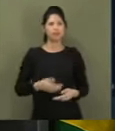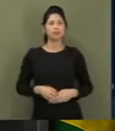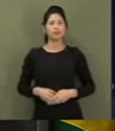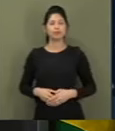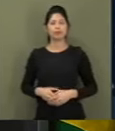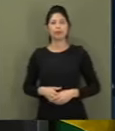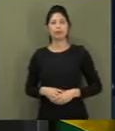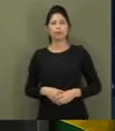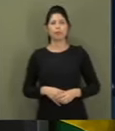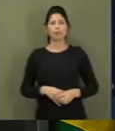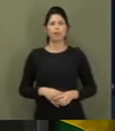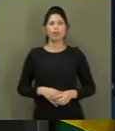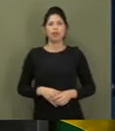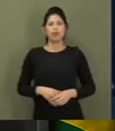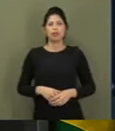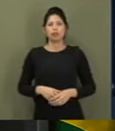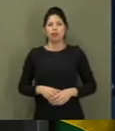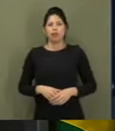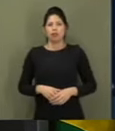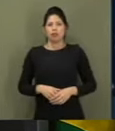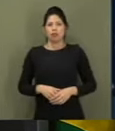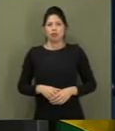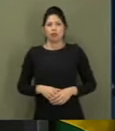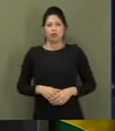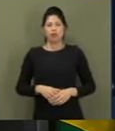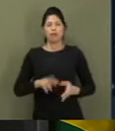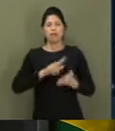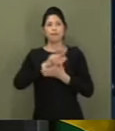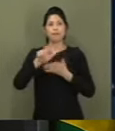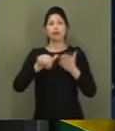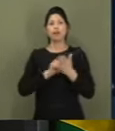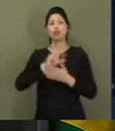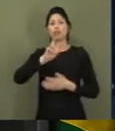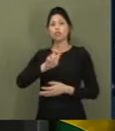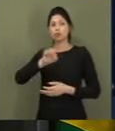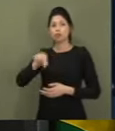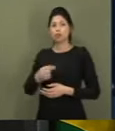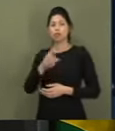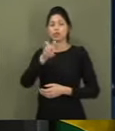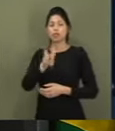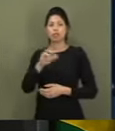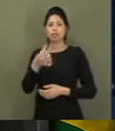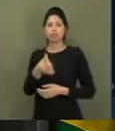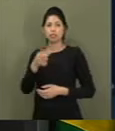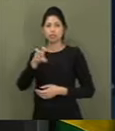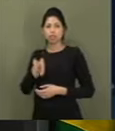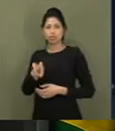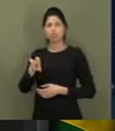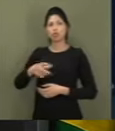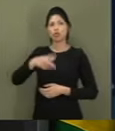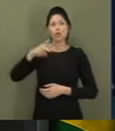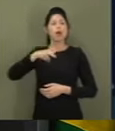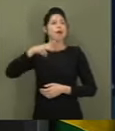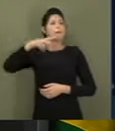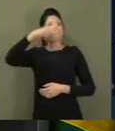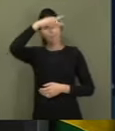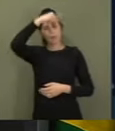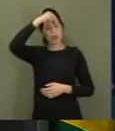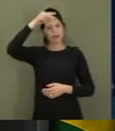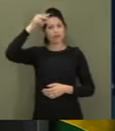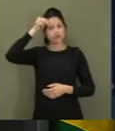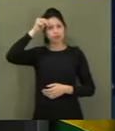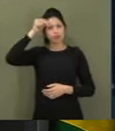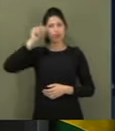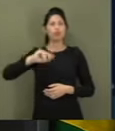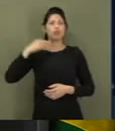muitos dos 5.565 prefeitos do Brasil se utilizam como uma